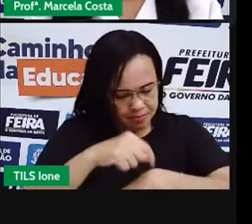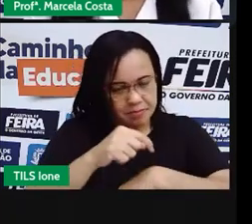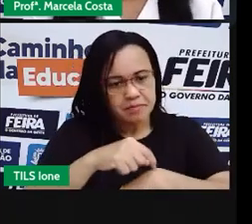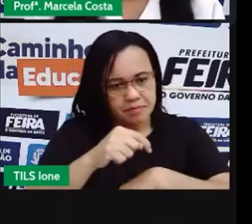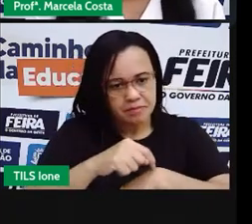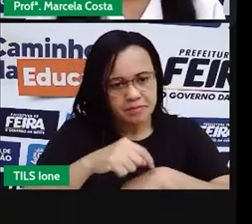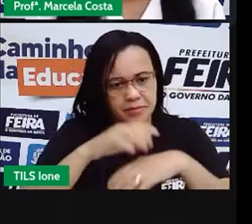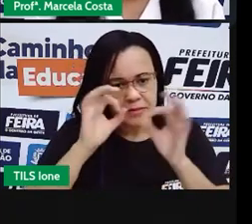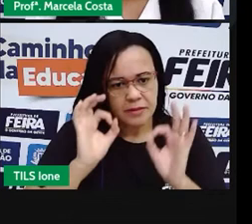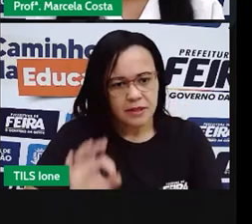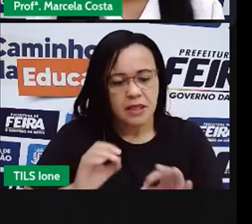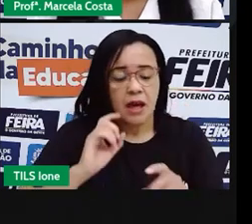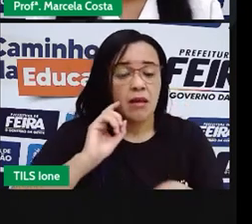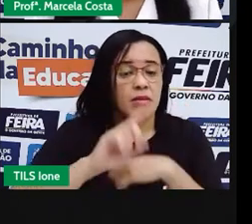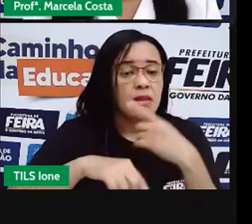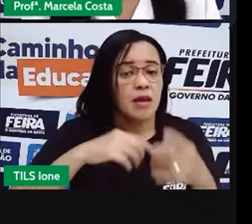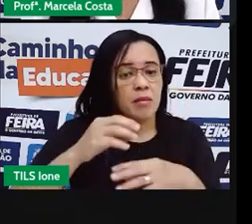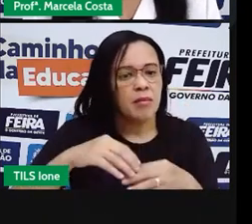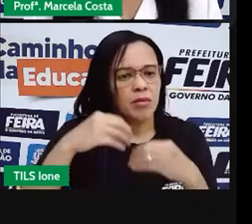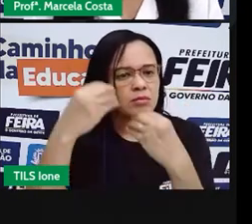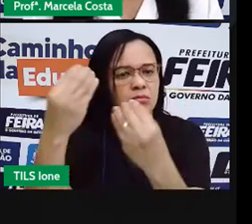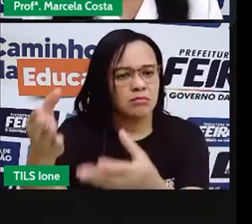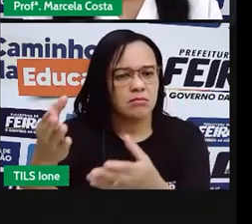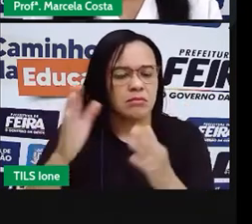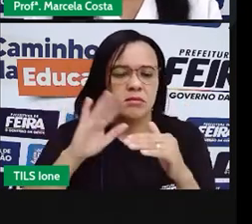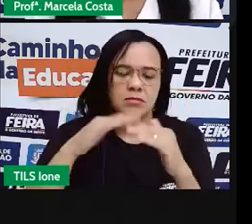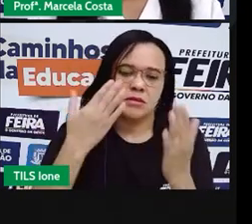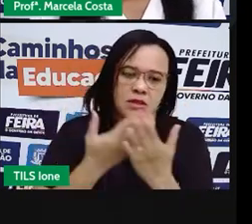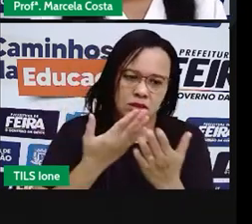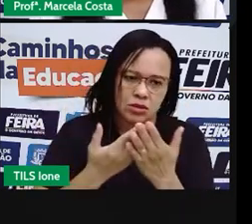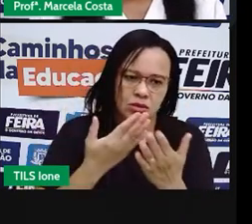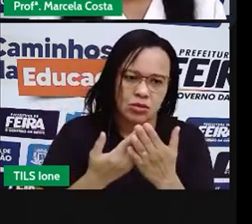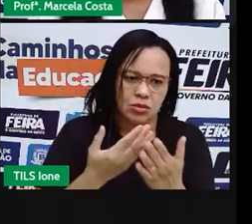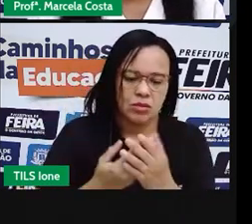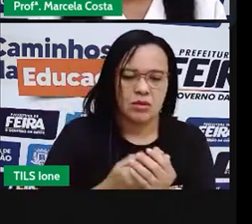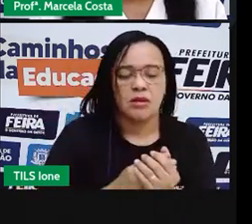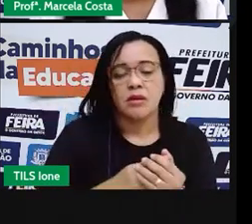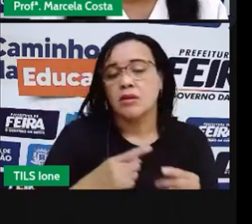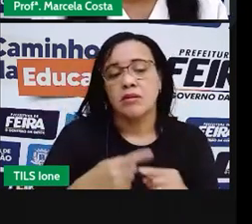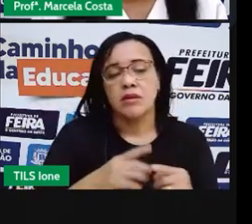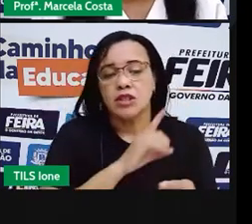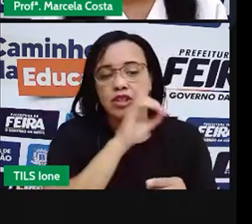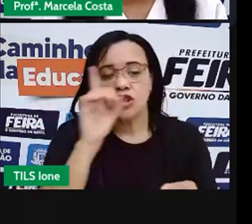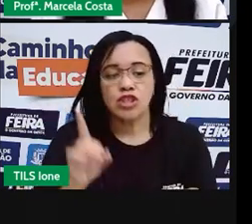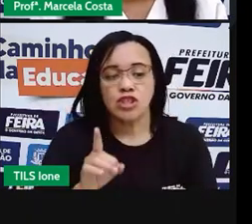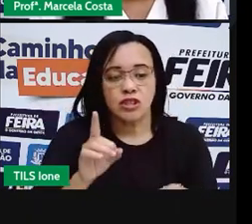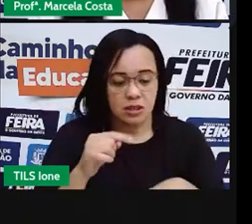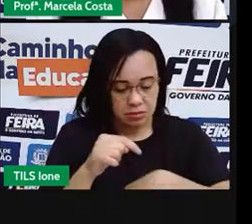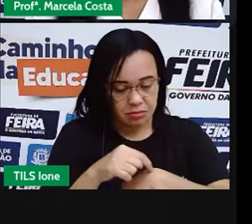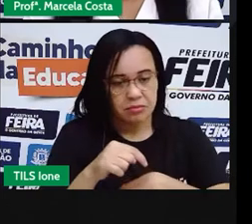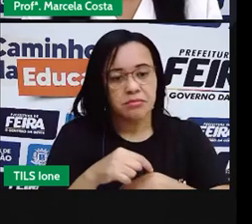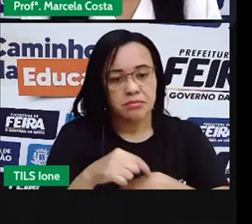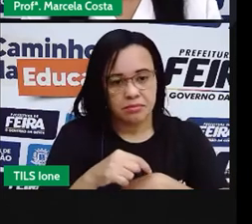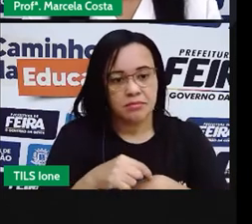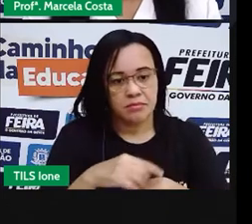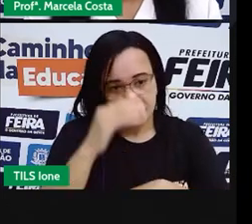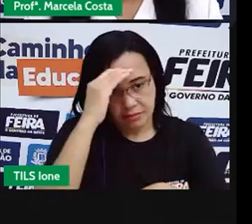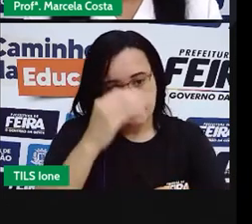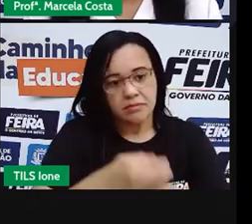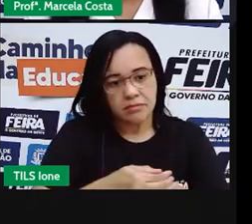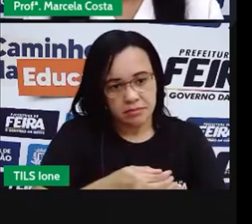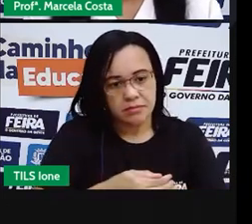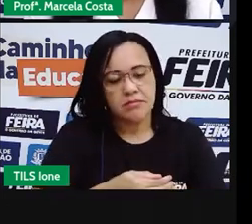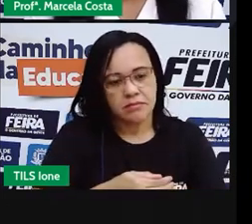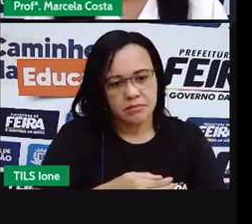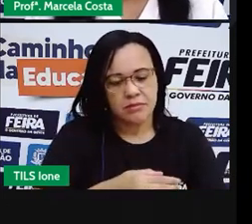é algo que você faça um dia ainda na data que aquela atividade foi prevista para que o dia